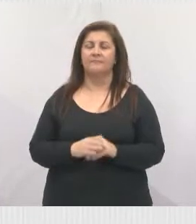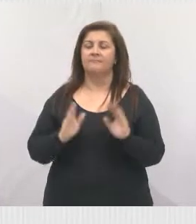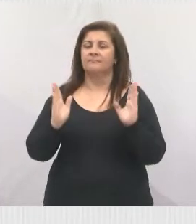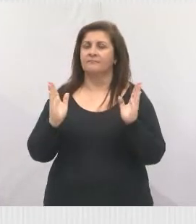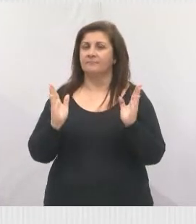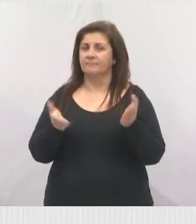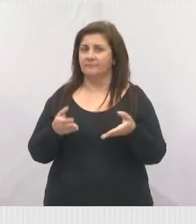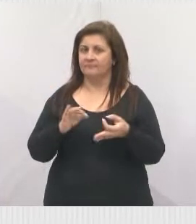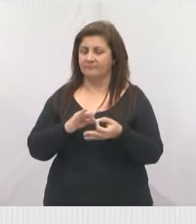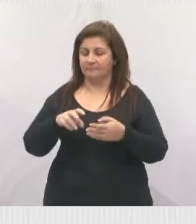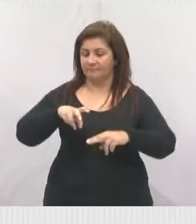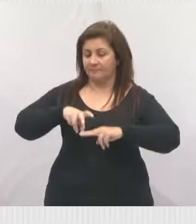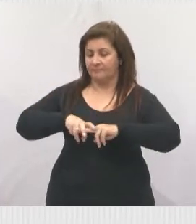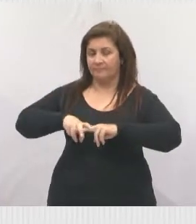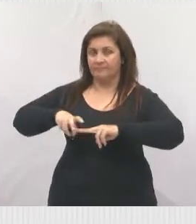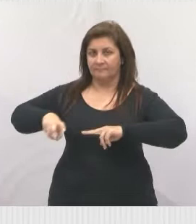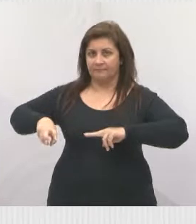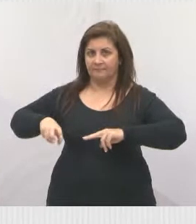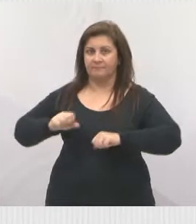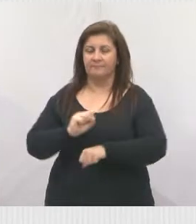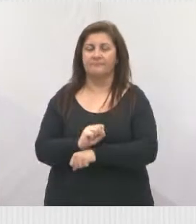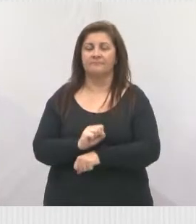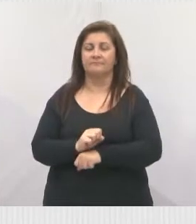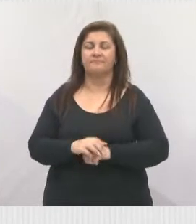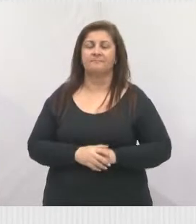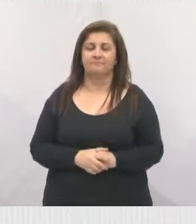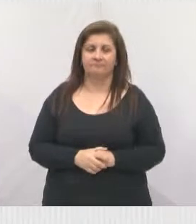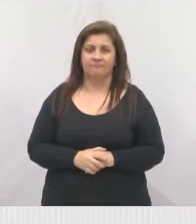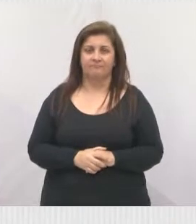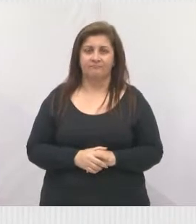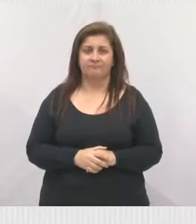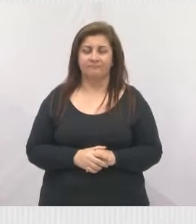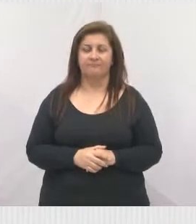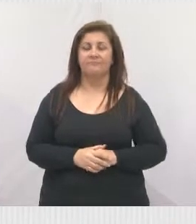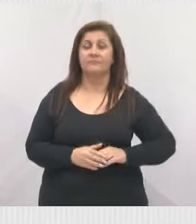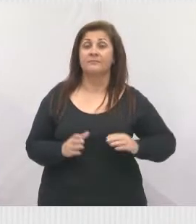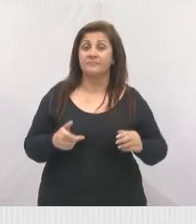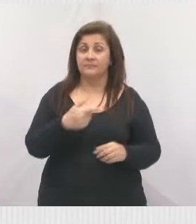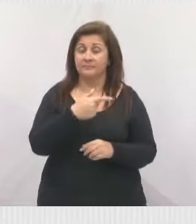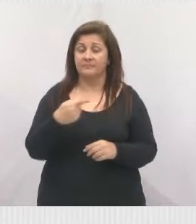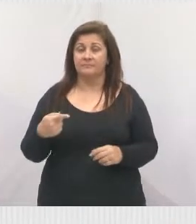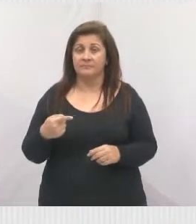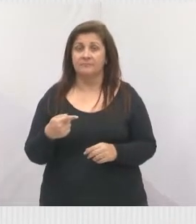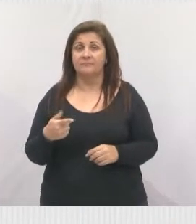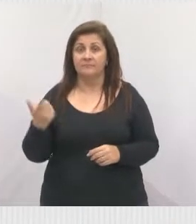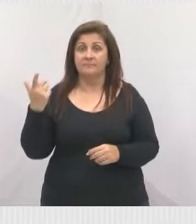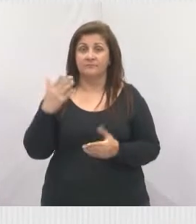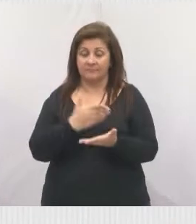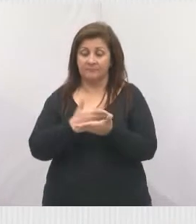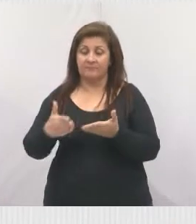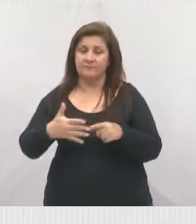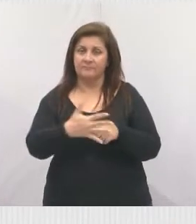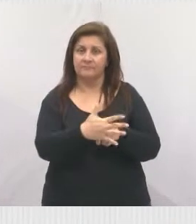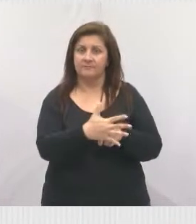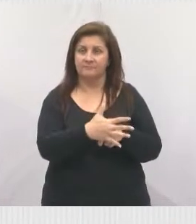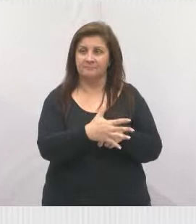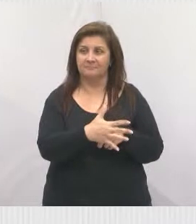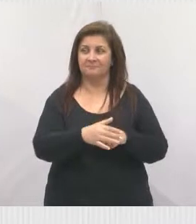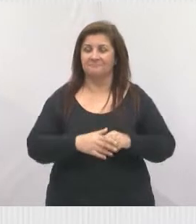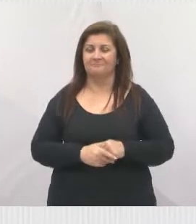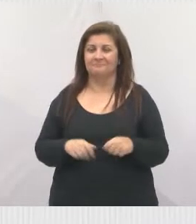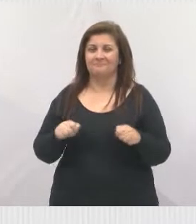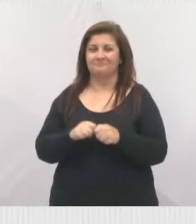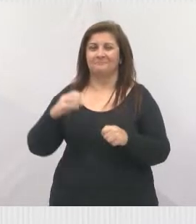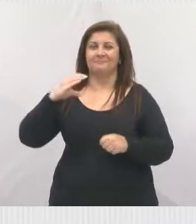de Esporte, o banco de reserva do CECAP, a gente esteve ali com o FUAD e essa semana vai entrar a máquina lá para colocar ali no